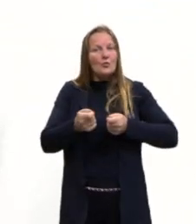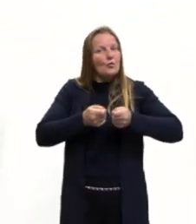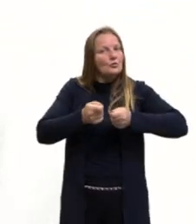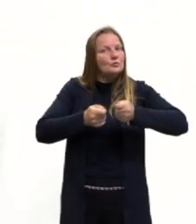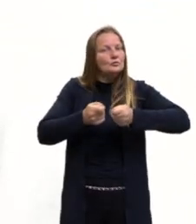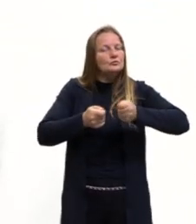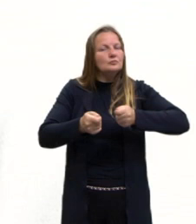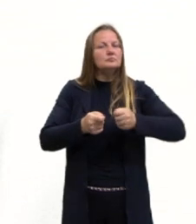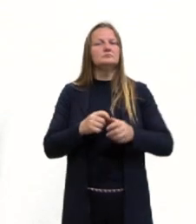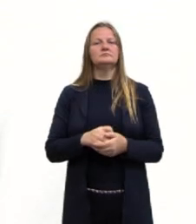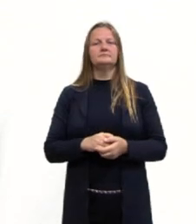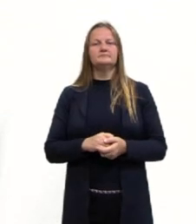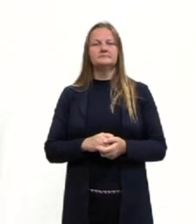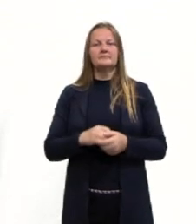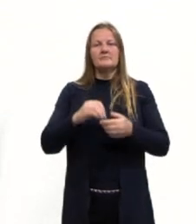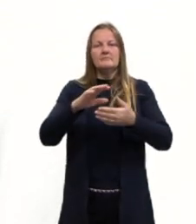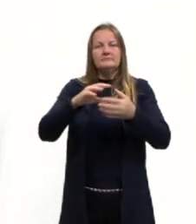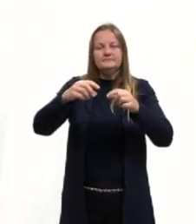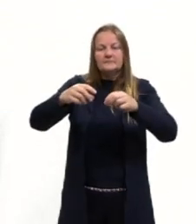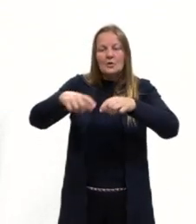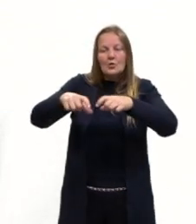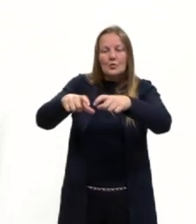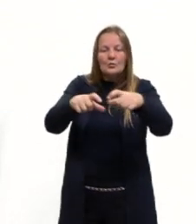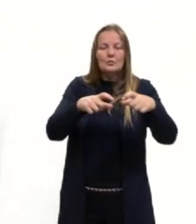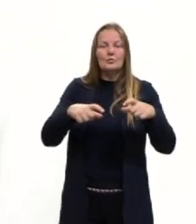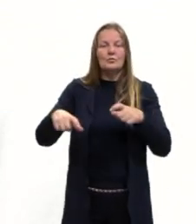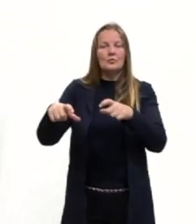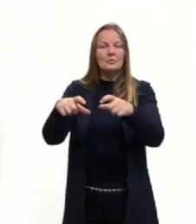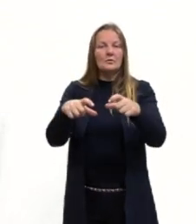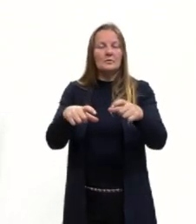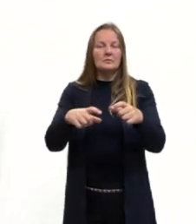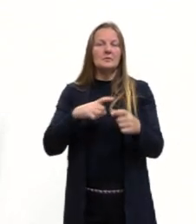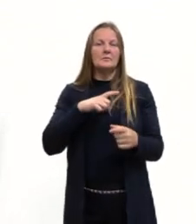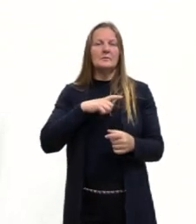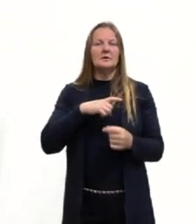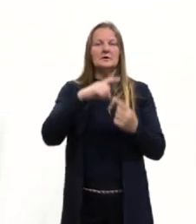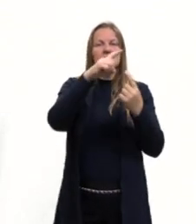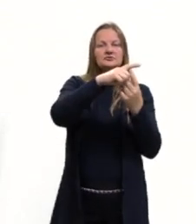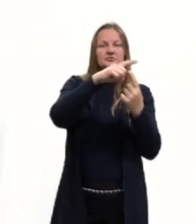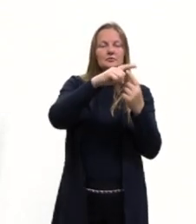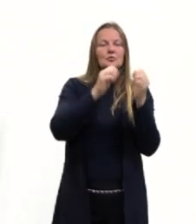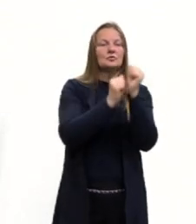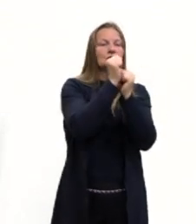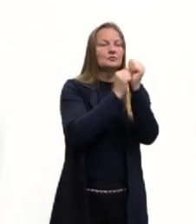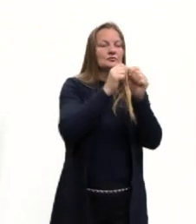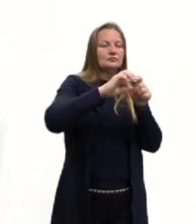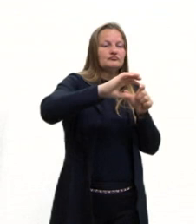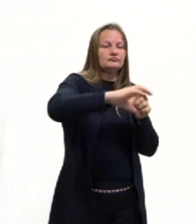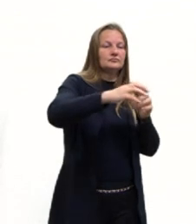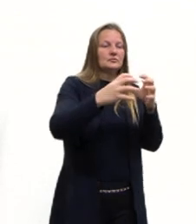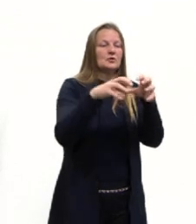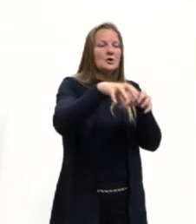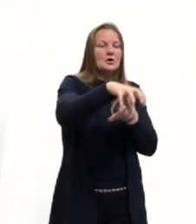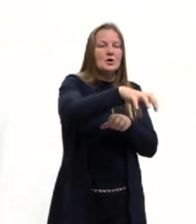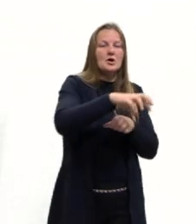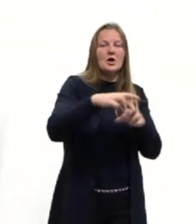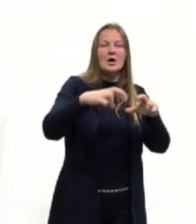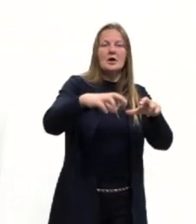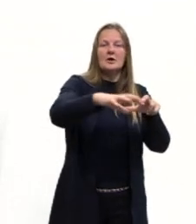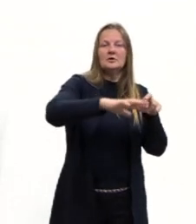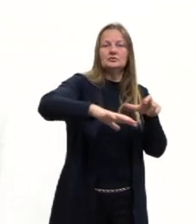começa a colocar essas áreas, né, destinadas, então, a tipos de indústria, tá, então, ele começa a fazer esses